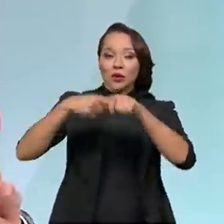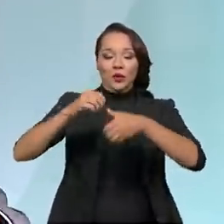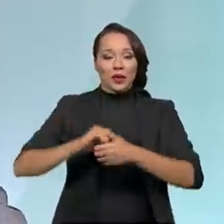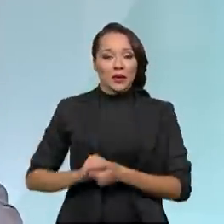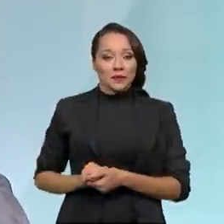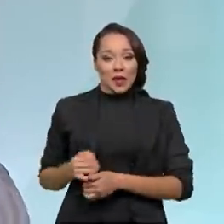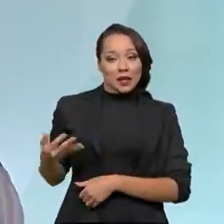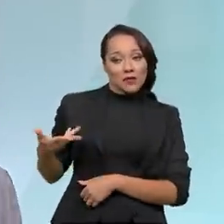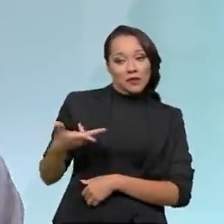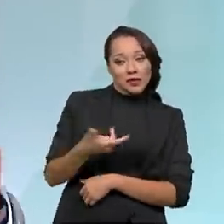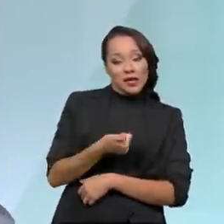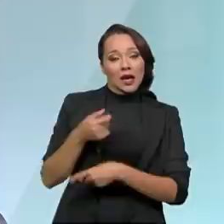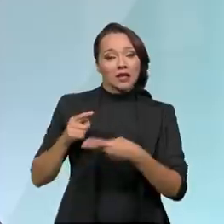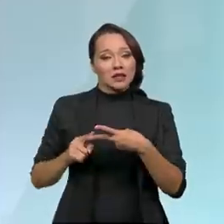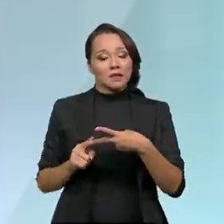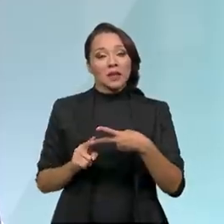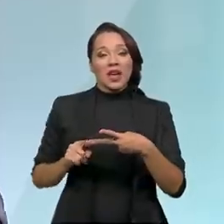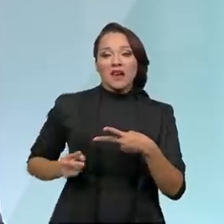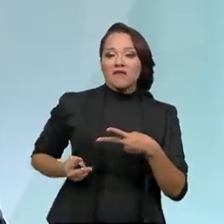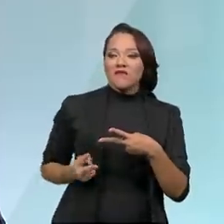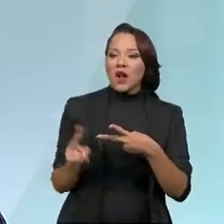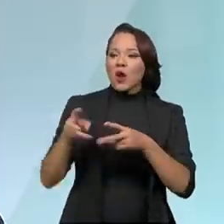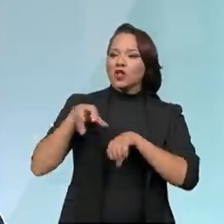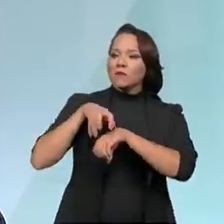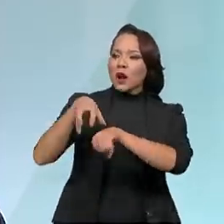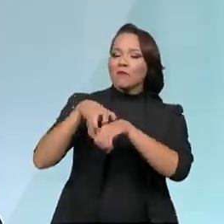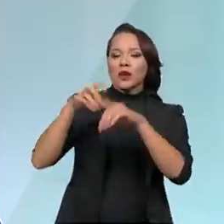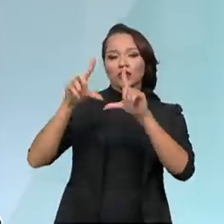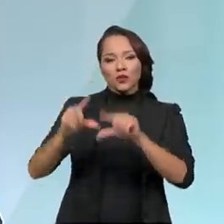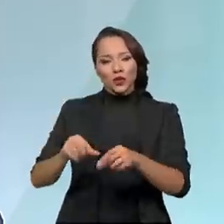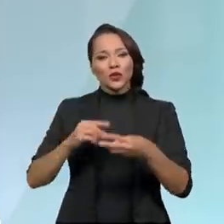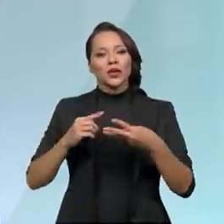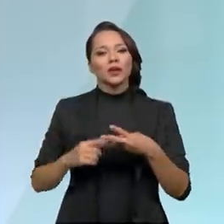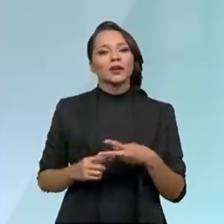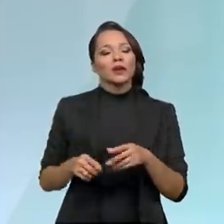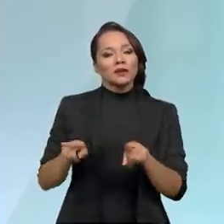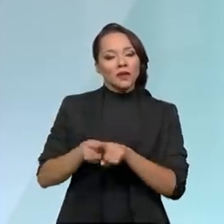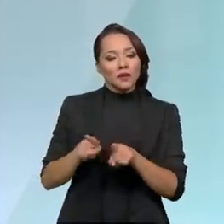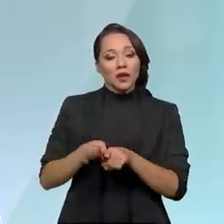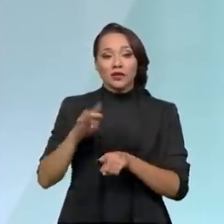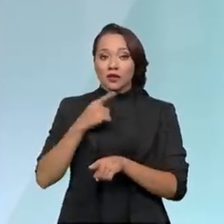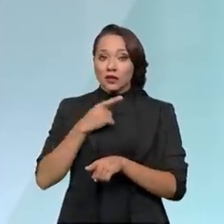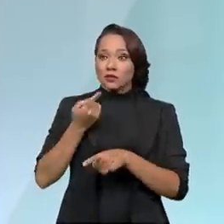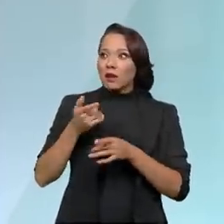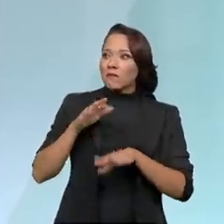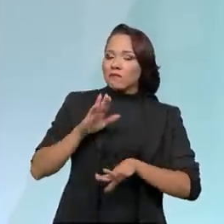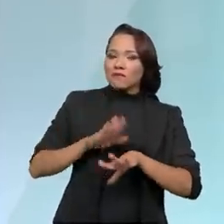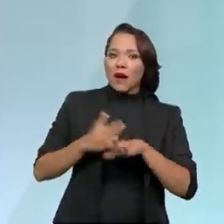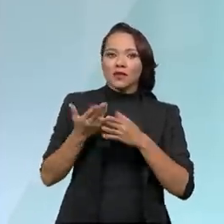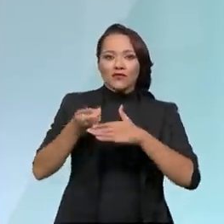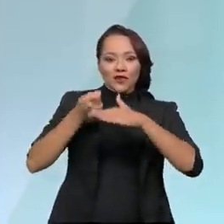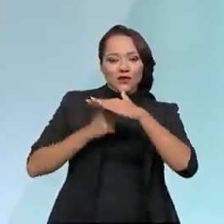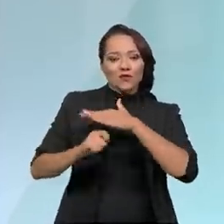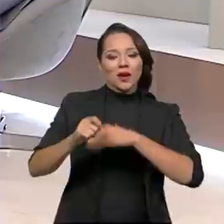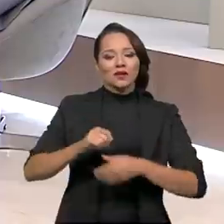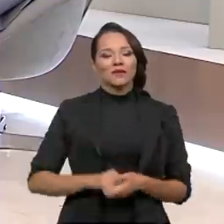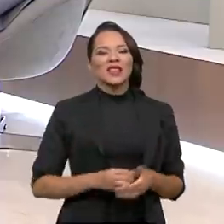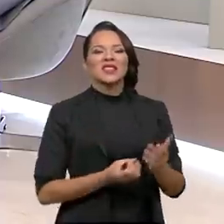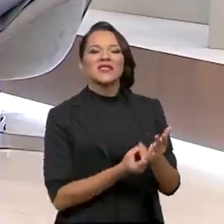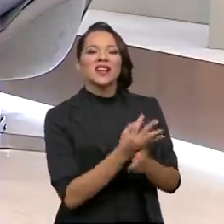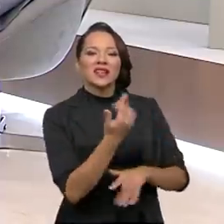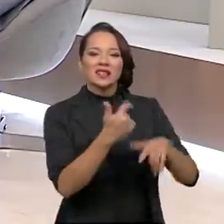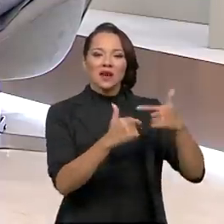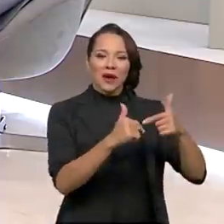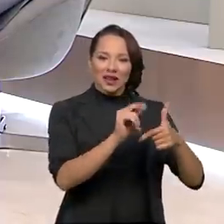ganha eficiência, a gente diminui custos de transação, a gente vai deixar aqui uma carga muito grande de investimentos contratados. Geram milhares de